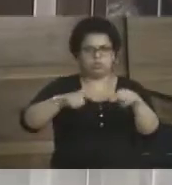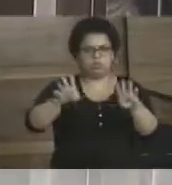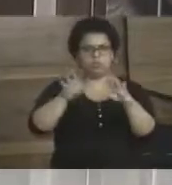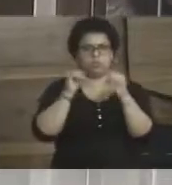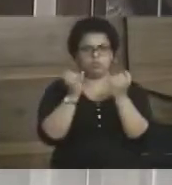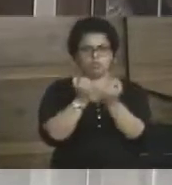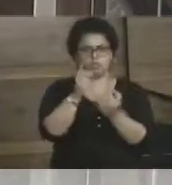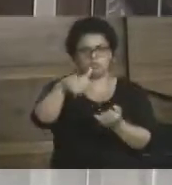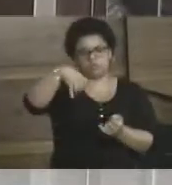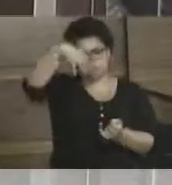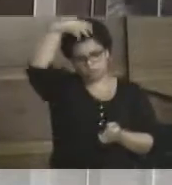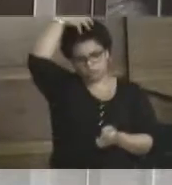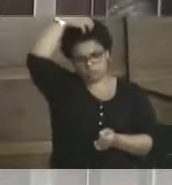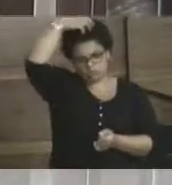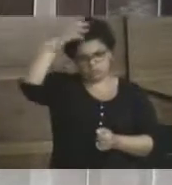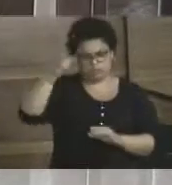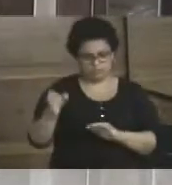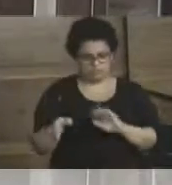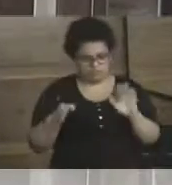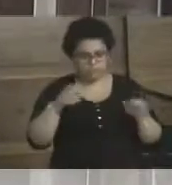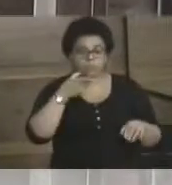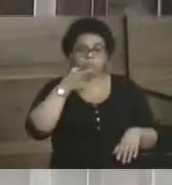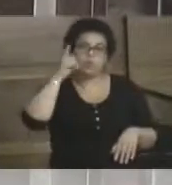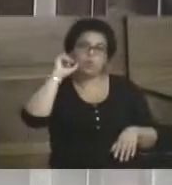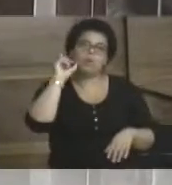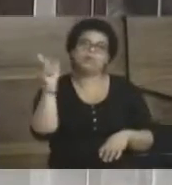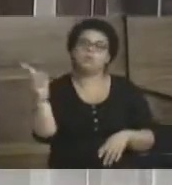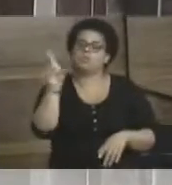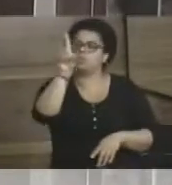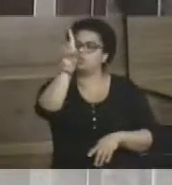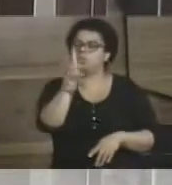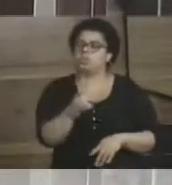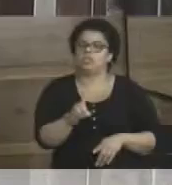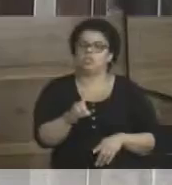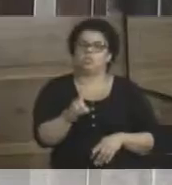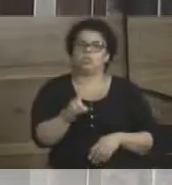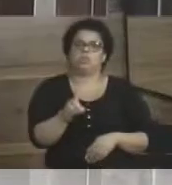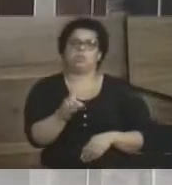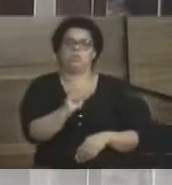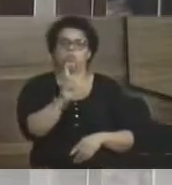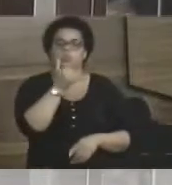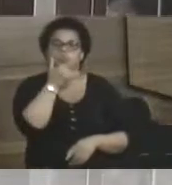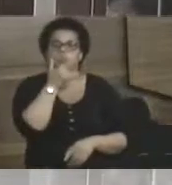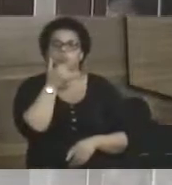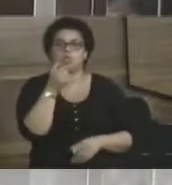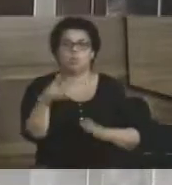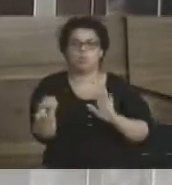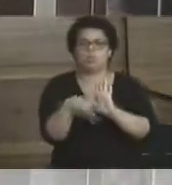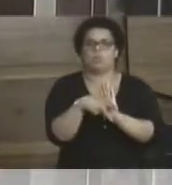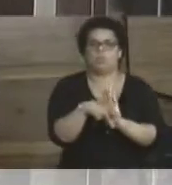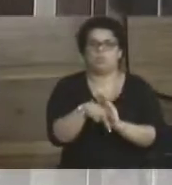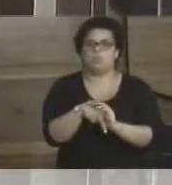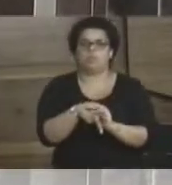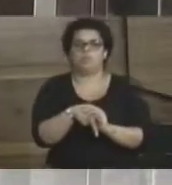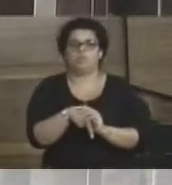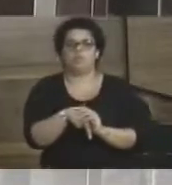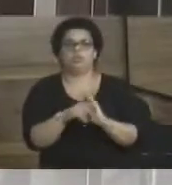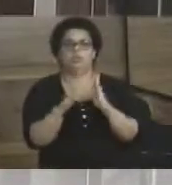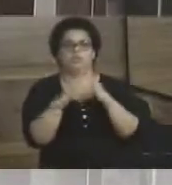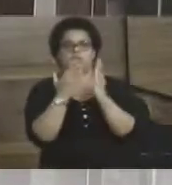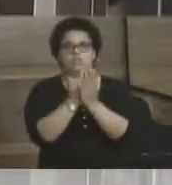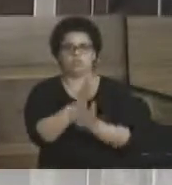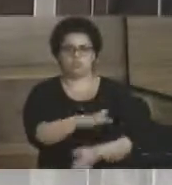Brasfels. E, ontem, o diretor... O diretor, não. O proprietário da creche